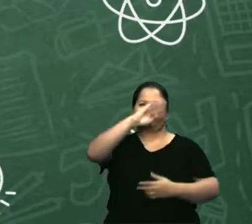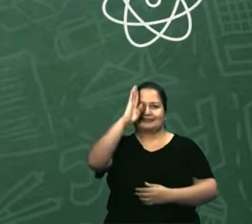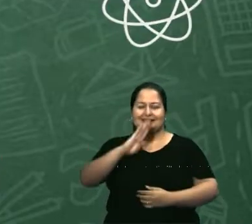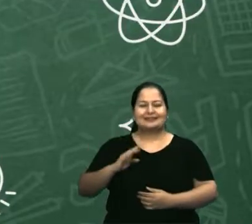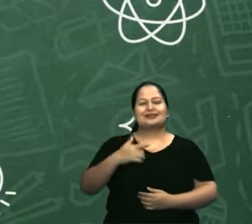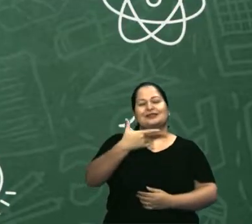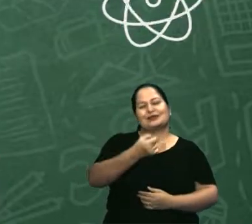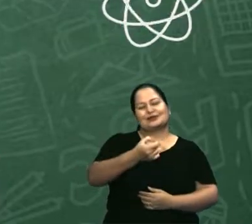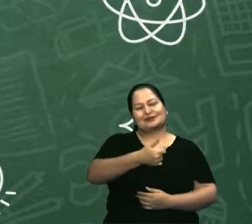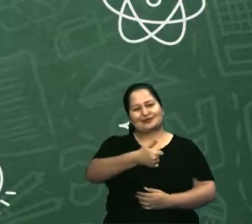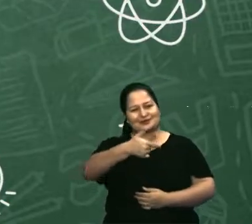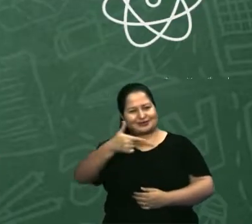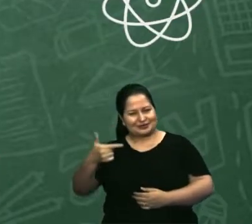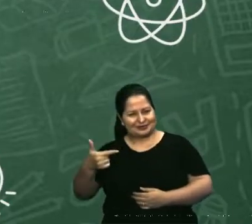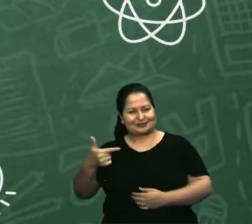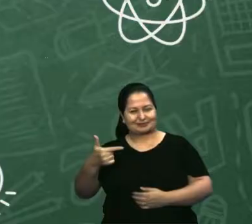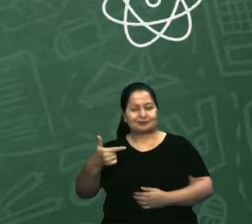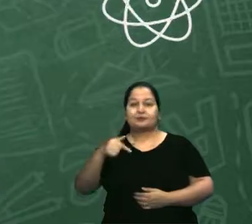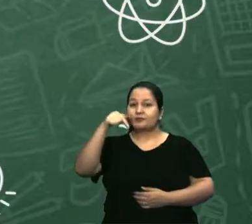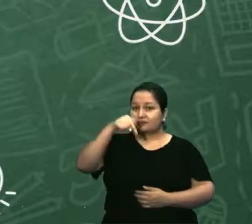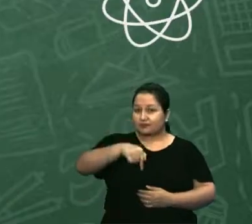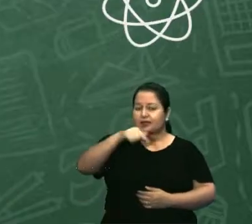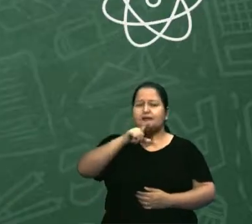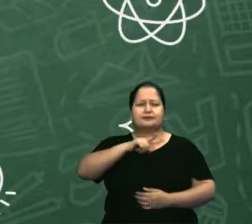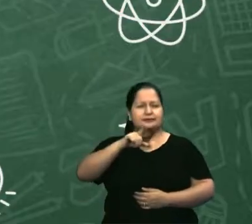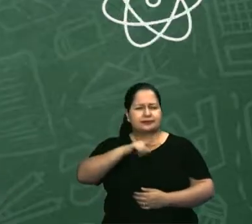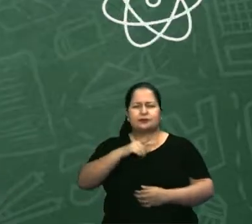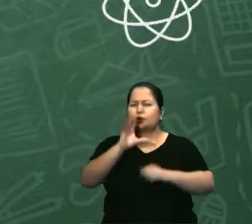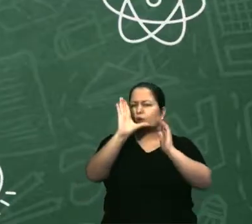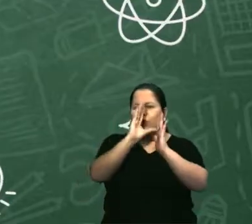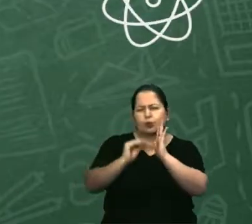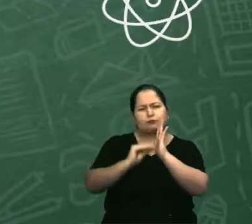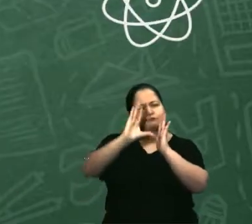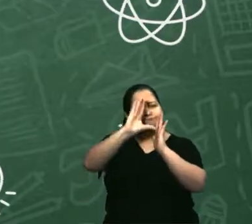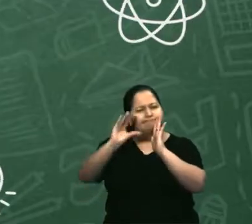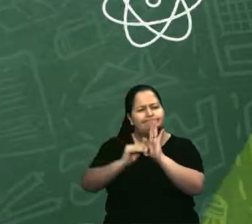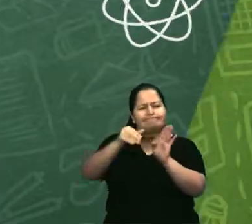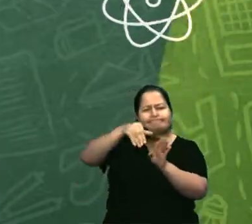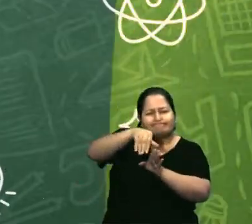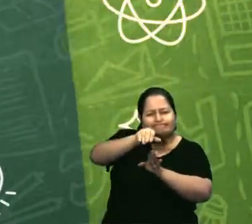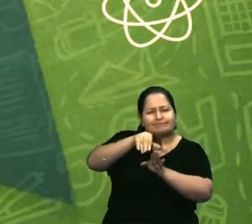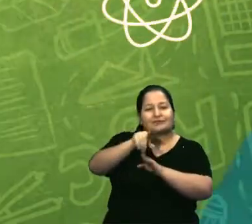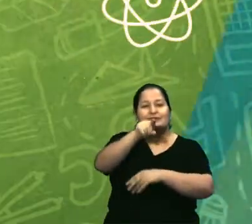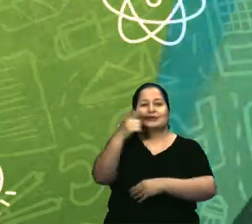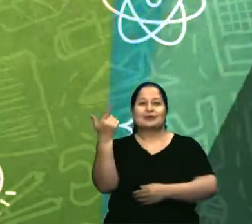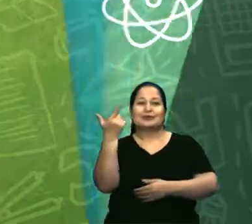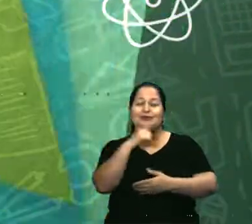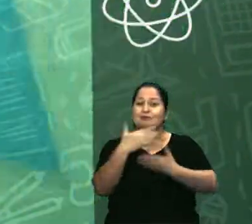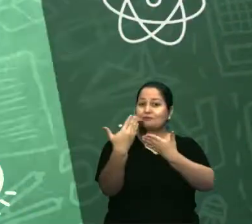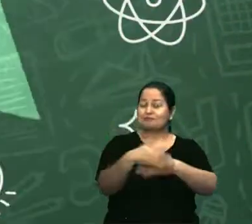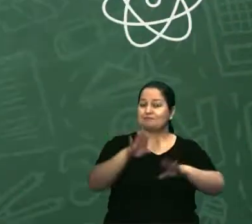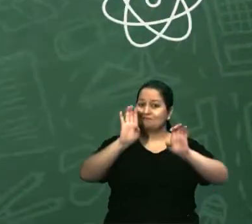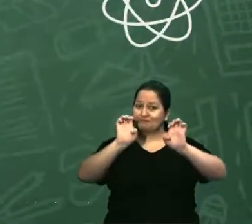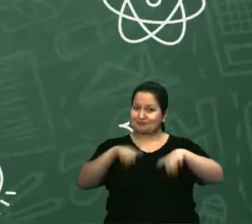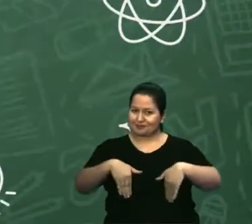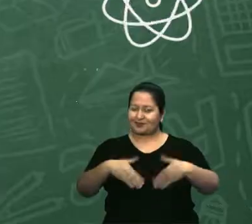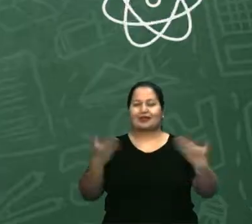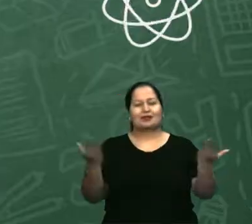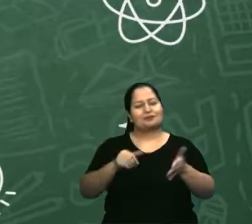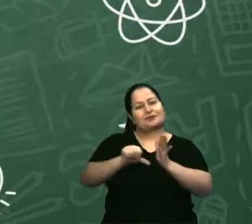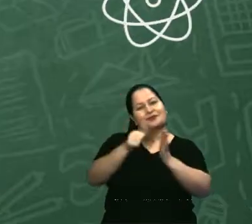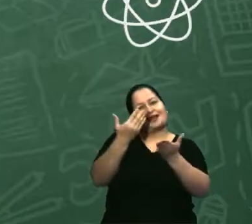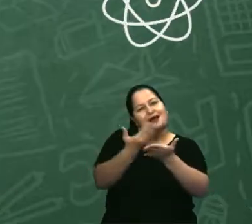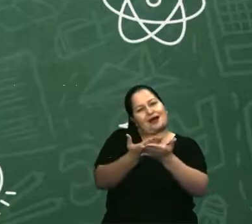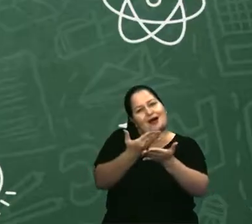2022 e aqui você vai rever muito conteúdo e dicas para mandar bem nas provas. Vamos para a primeira aula do dia.